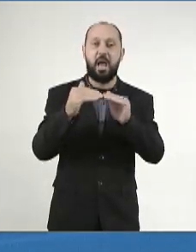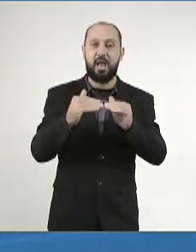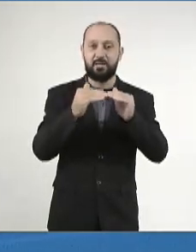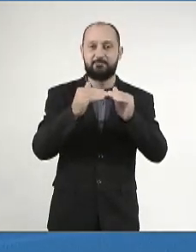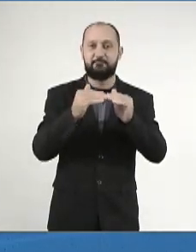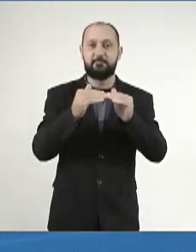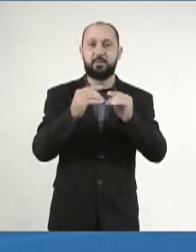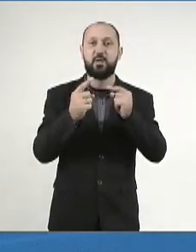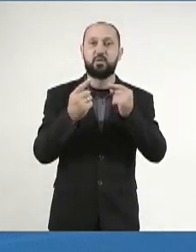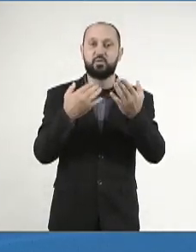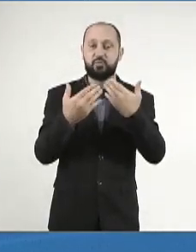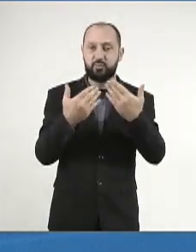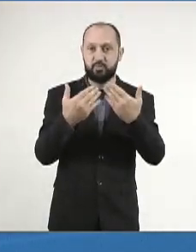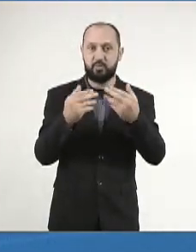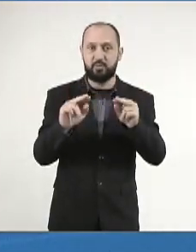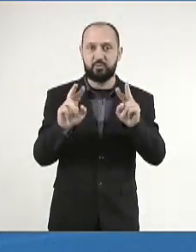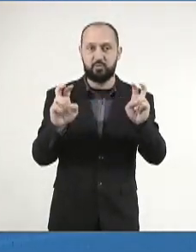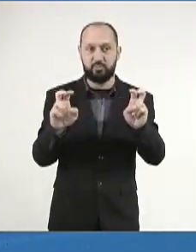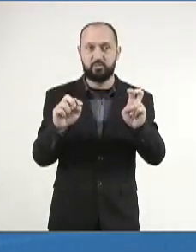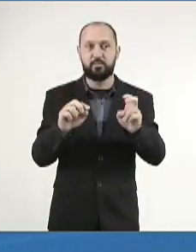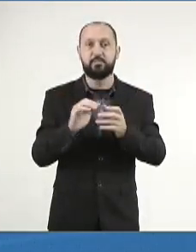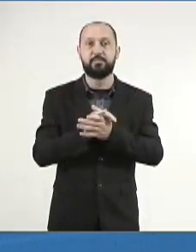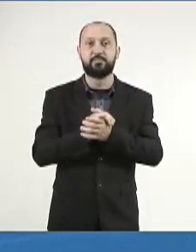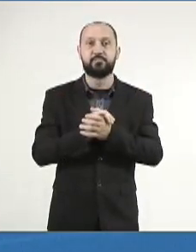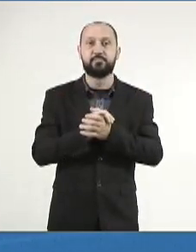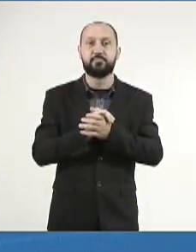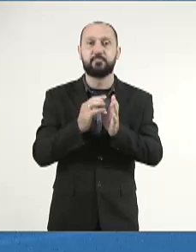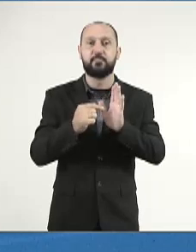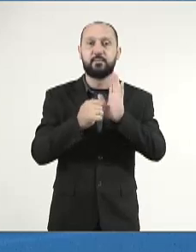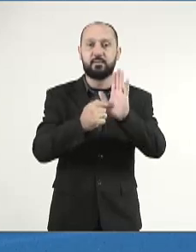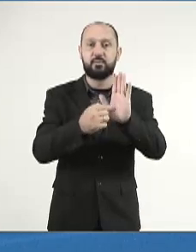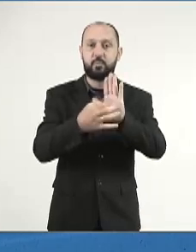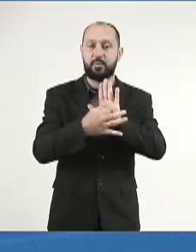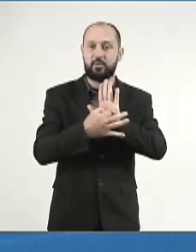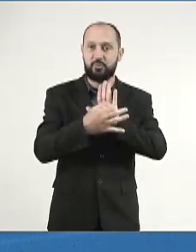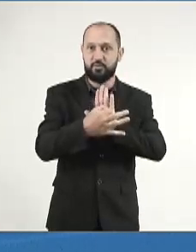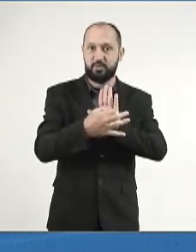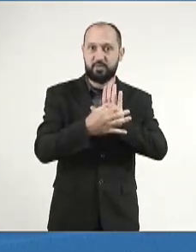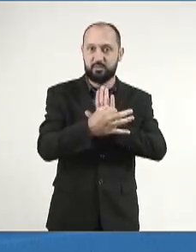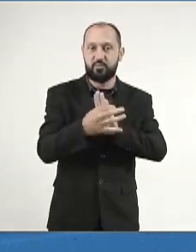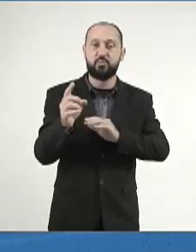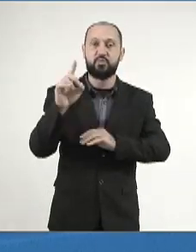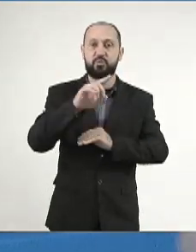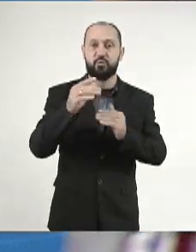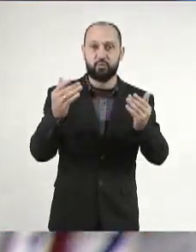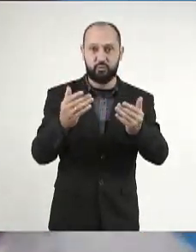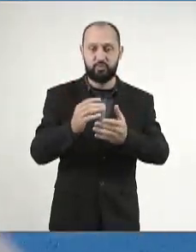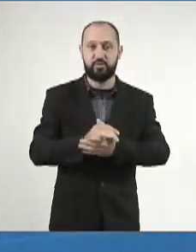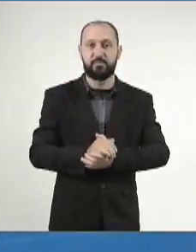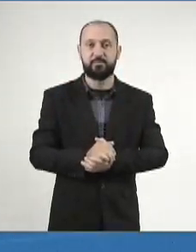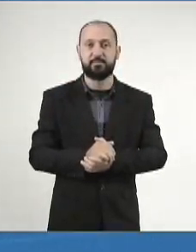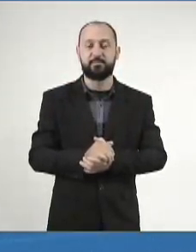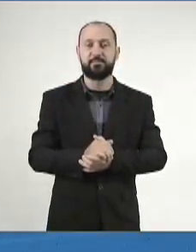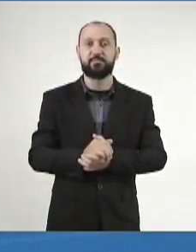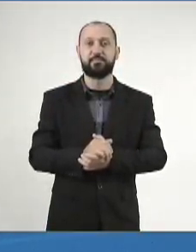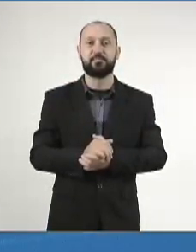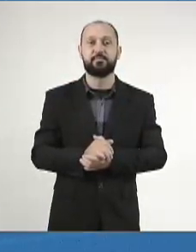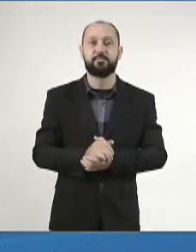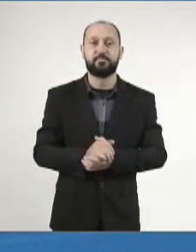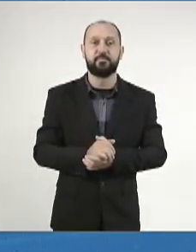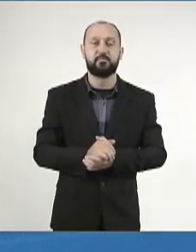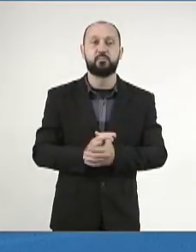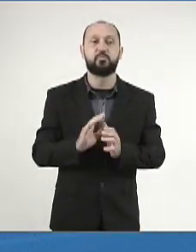para discutir esse assunto, para apresentar uma indicação na data de hoje. Hoje, estou